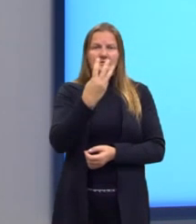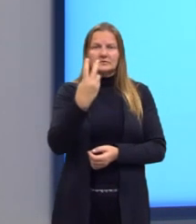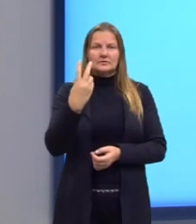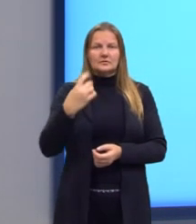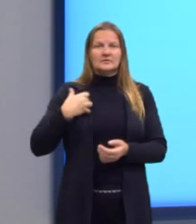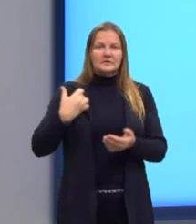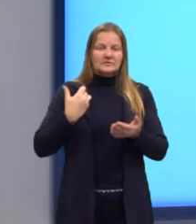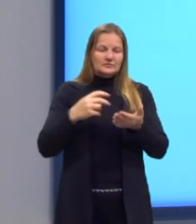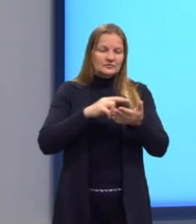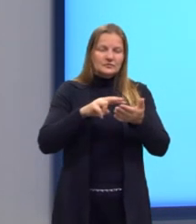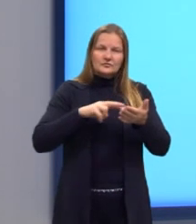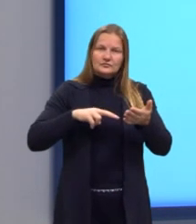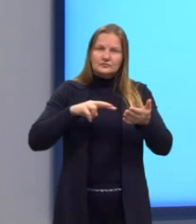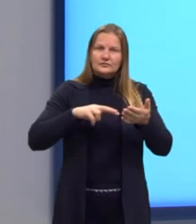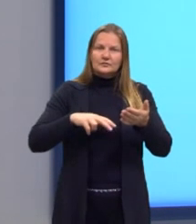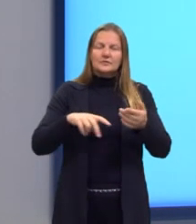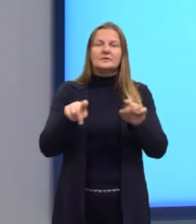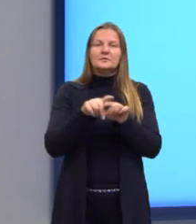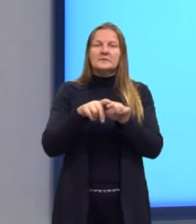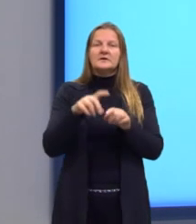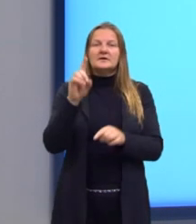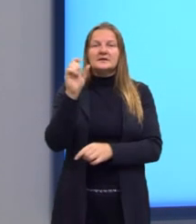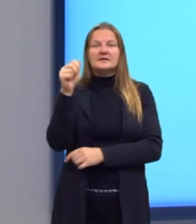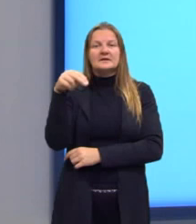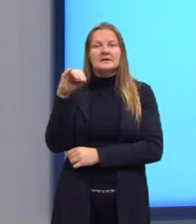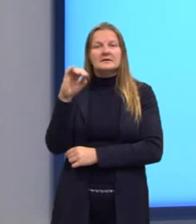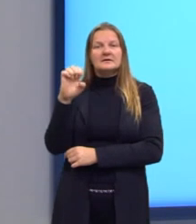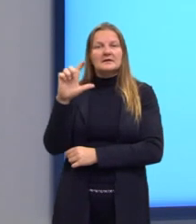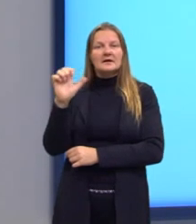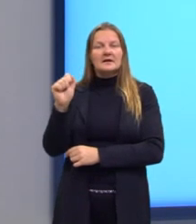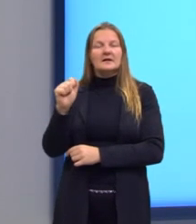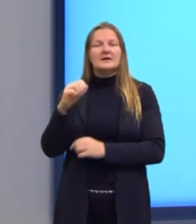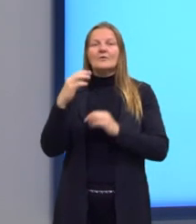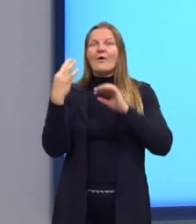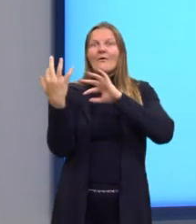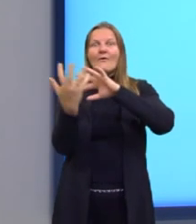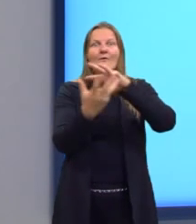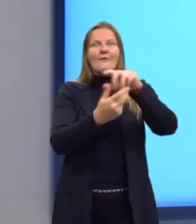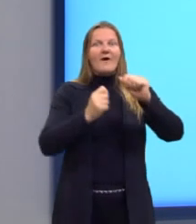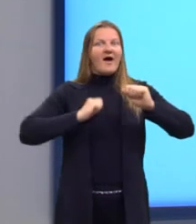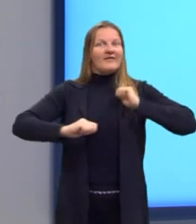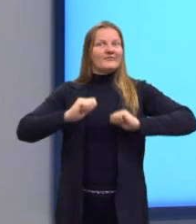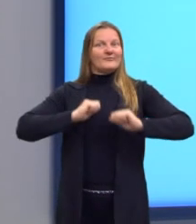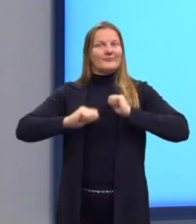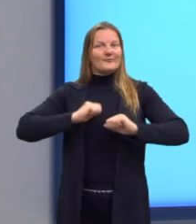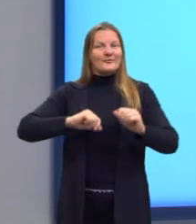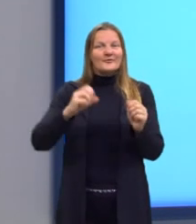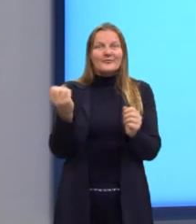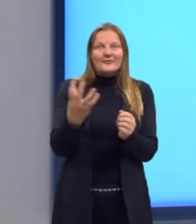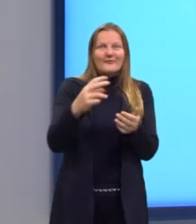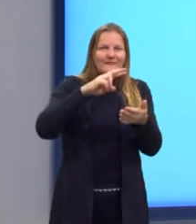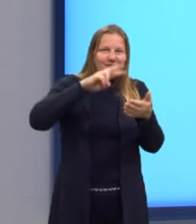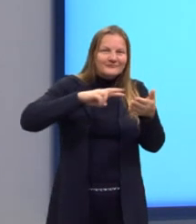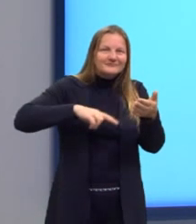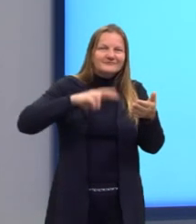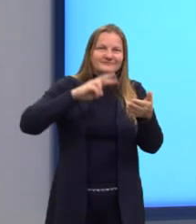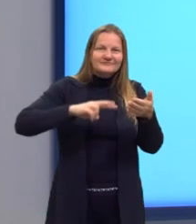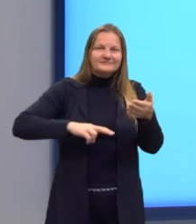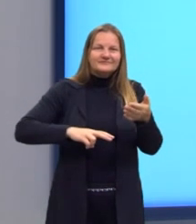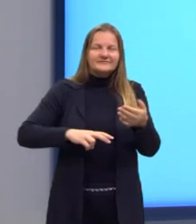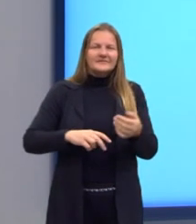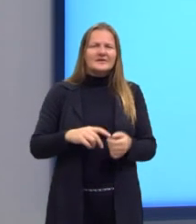Como Daniela chama esses novos atores do universo da leitora. Leitor